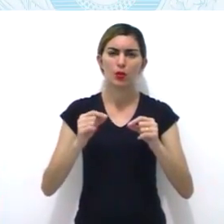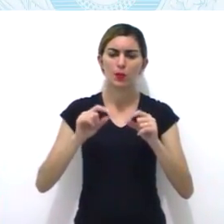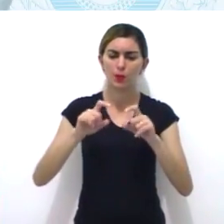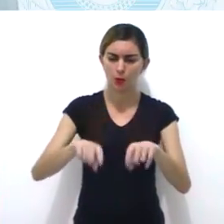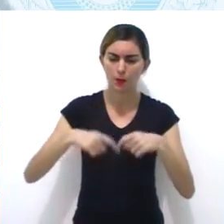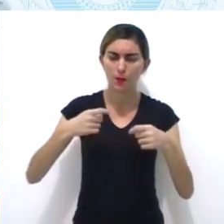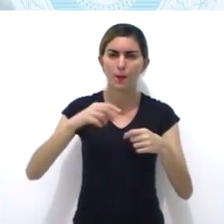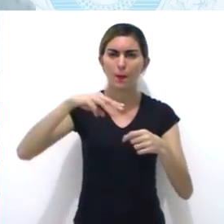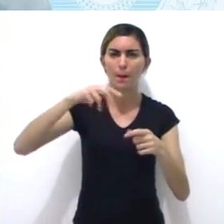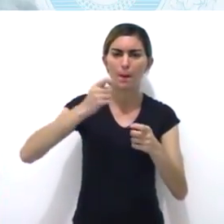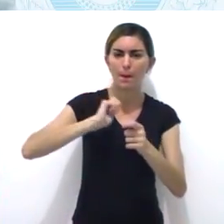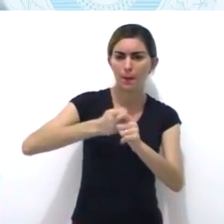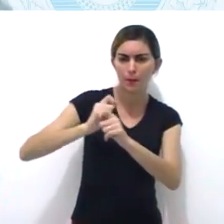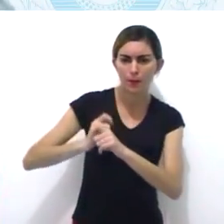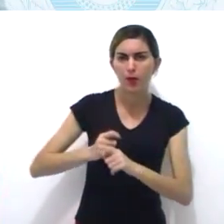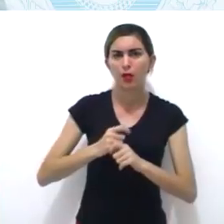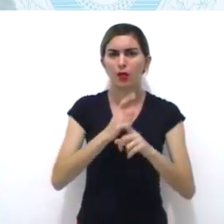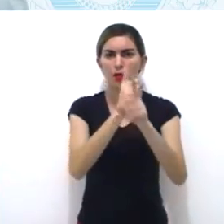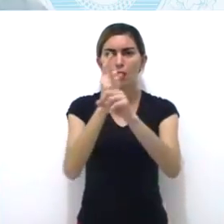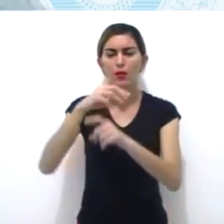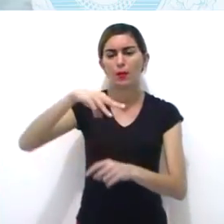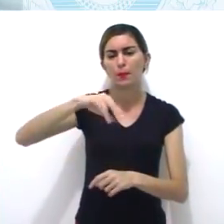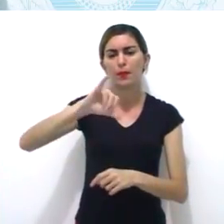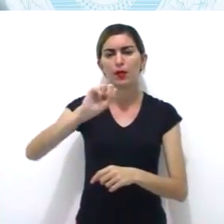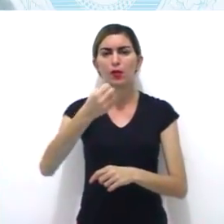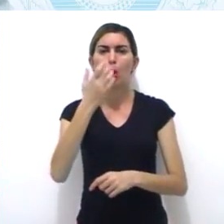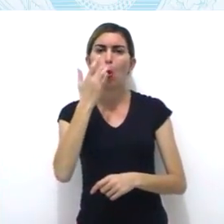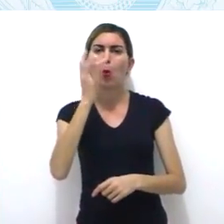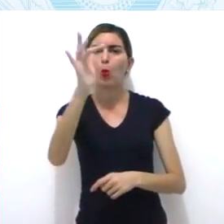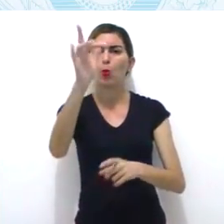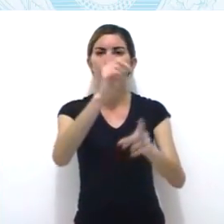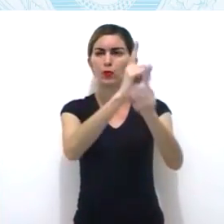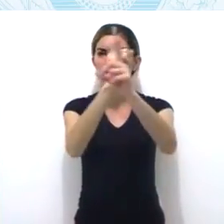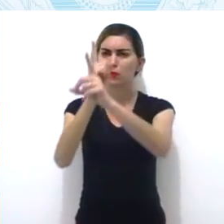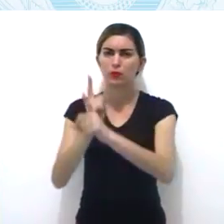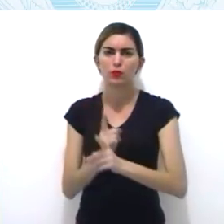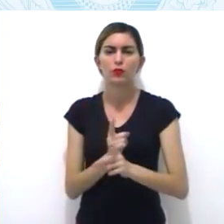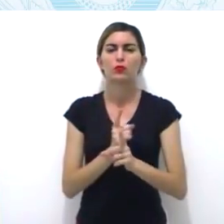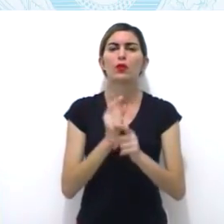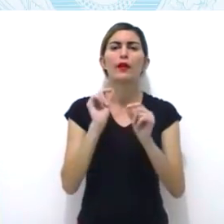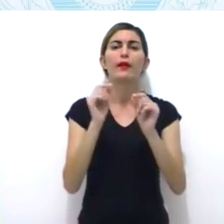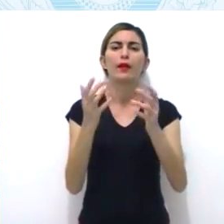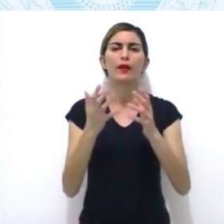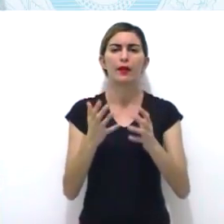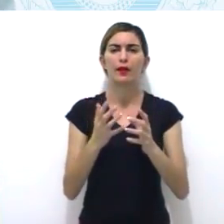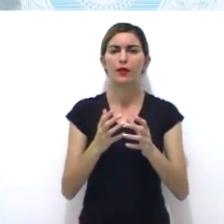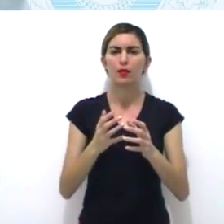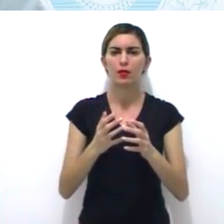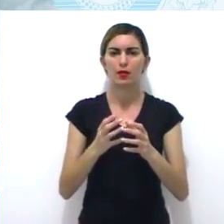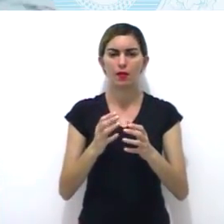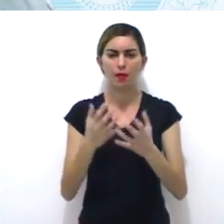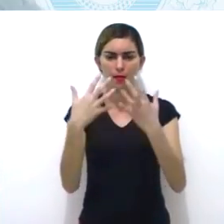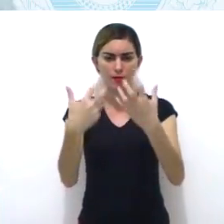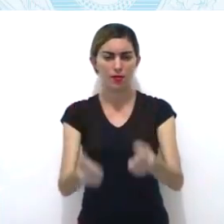de uma mina de ouro? Vamos disputar agora na bala, né?